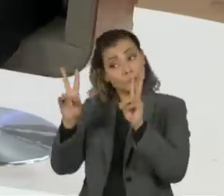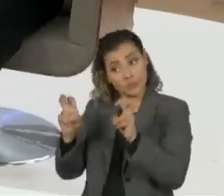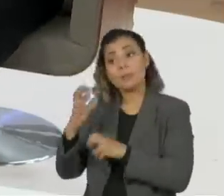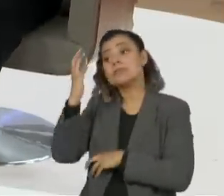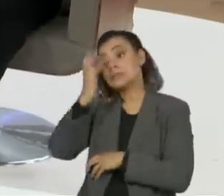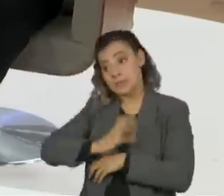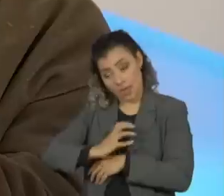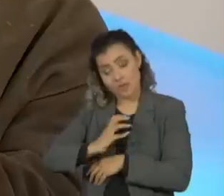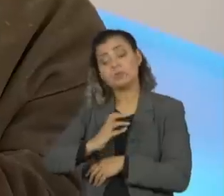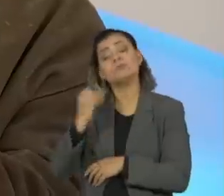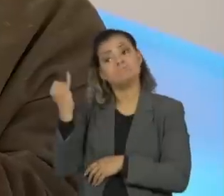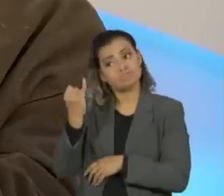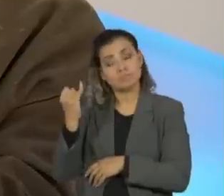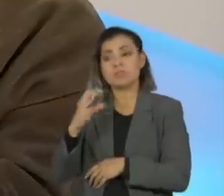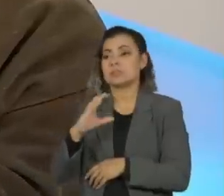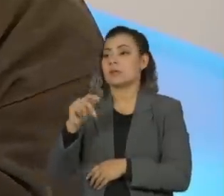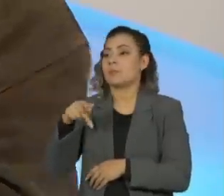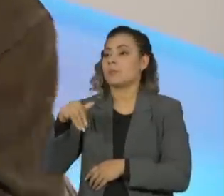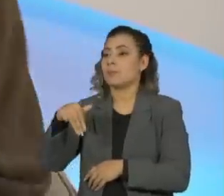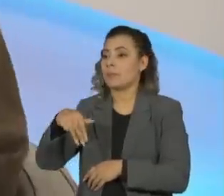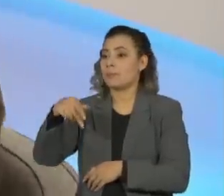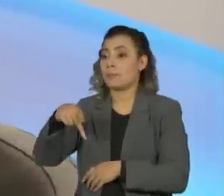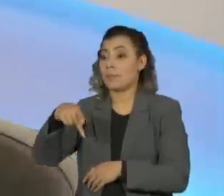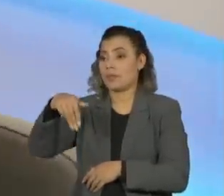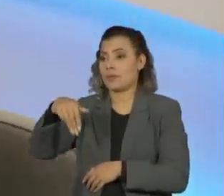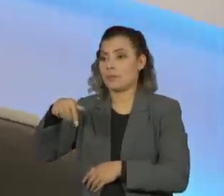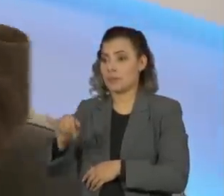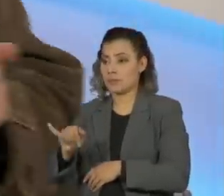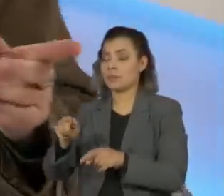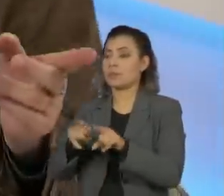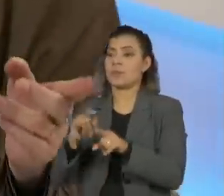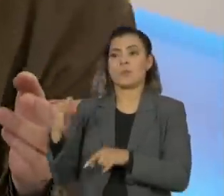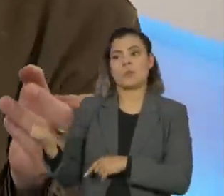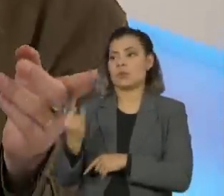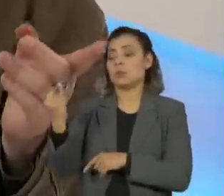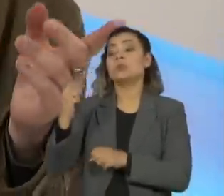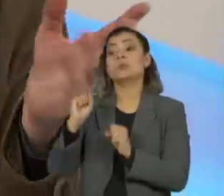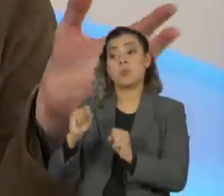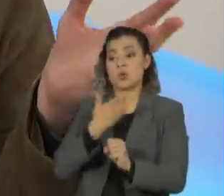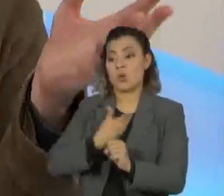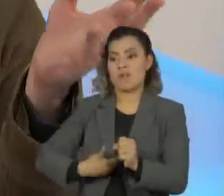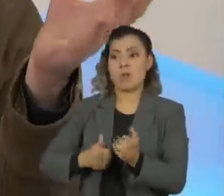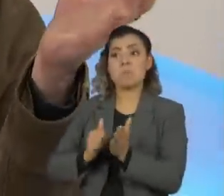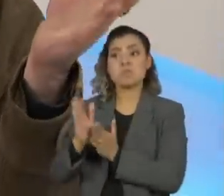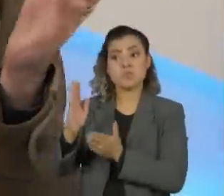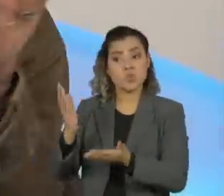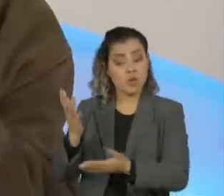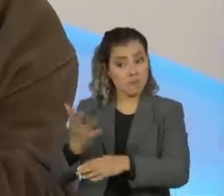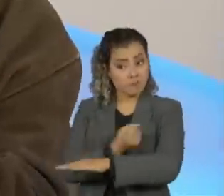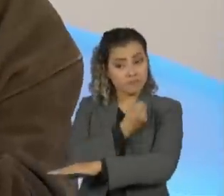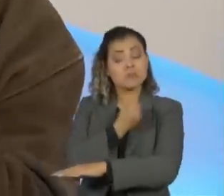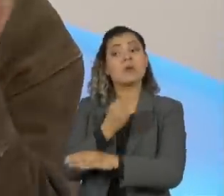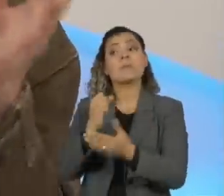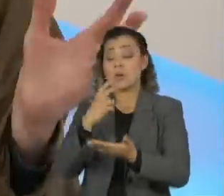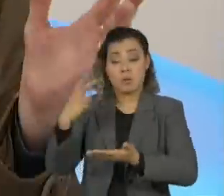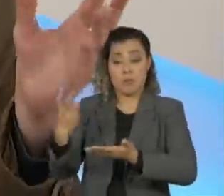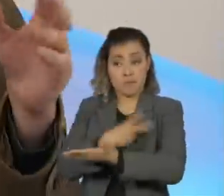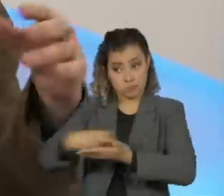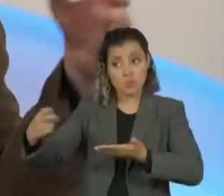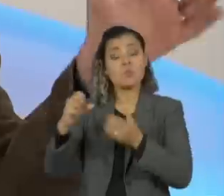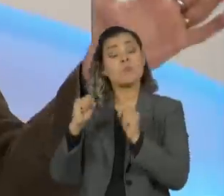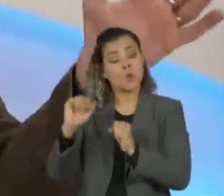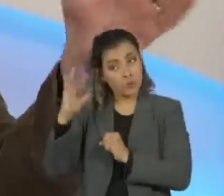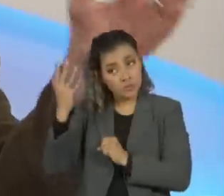pertinente, a CPMI das fake news, ela é fundamental e ela pode justamente derrubar o governo. Inclusive, a gente tem que, agora, de maneira,